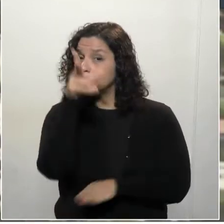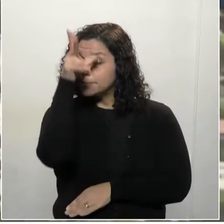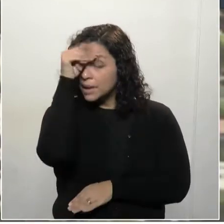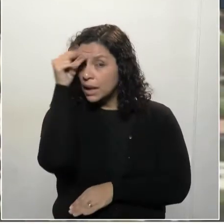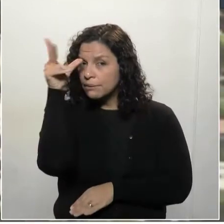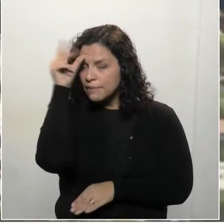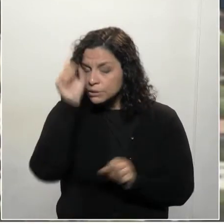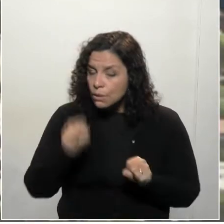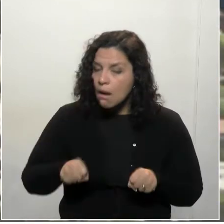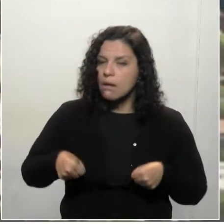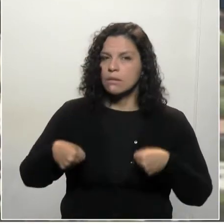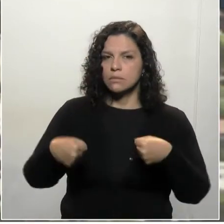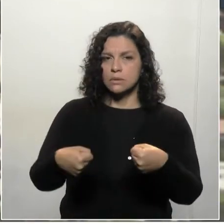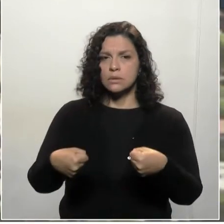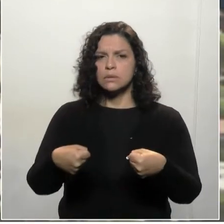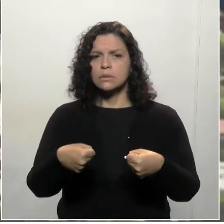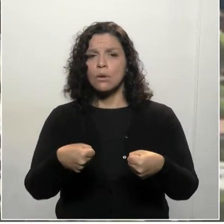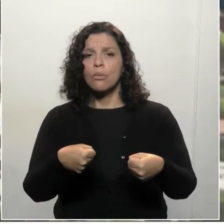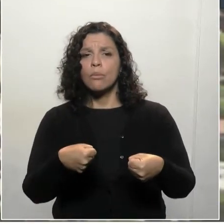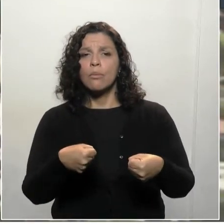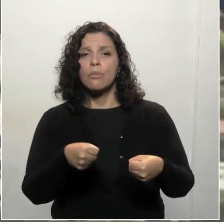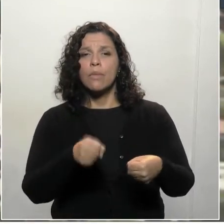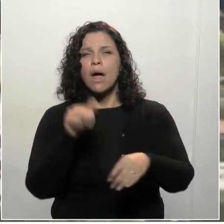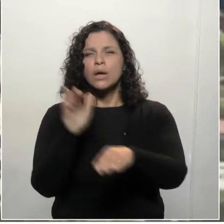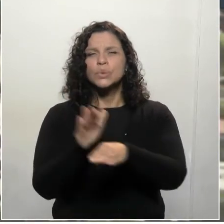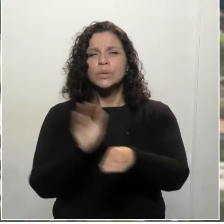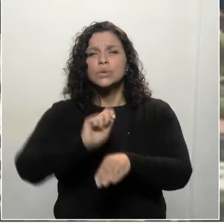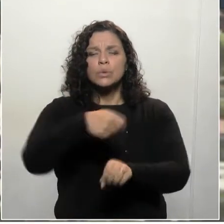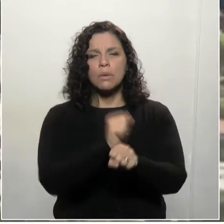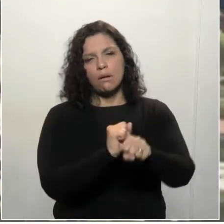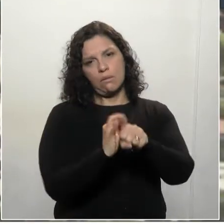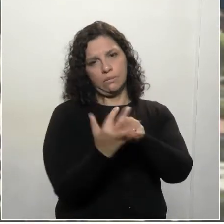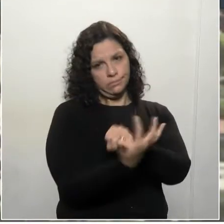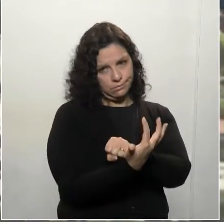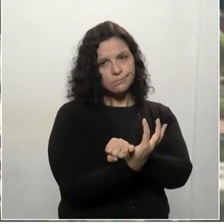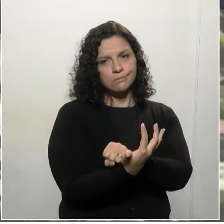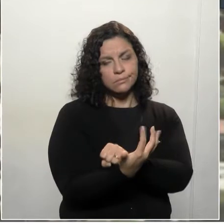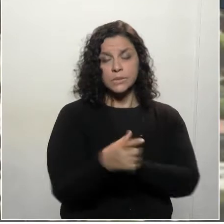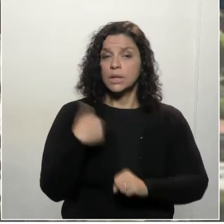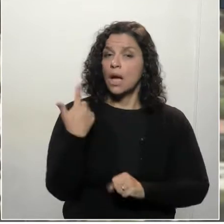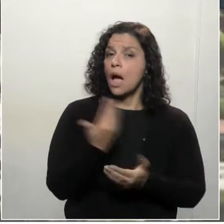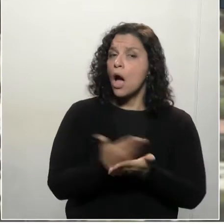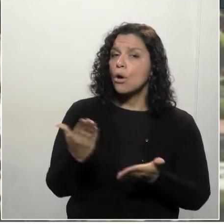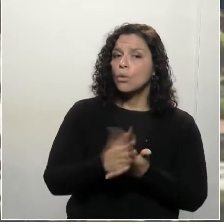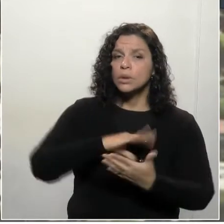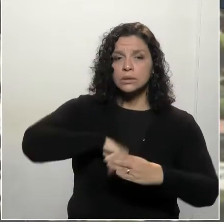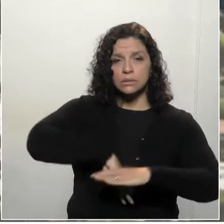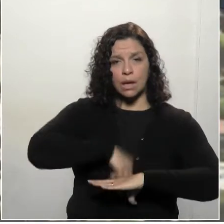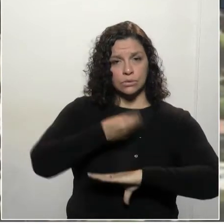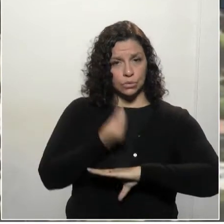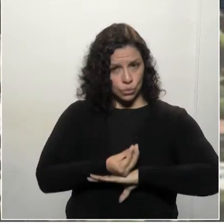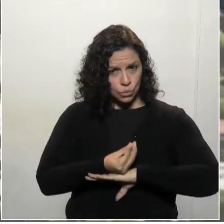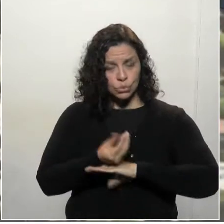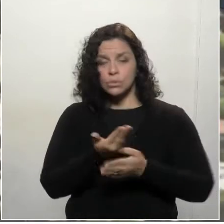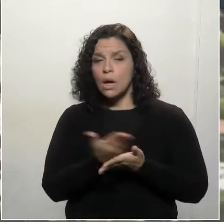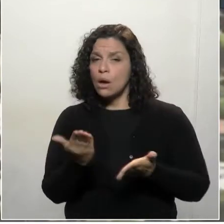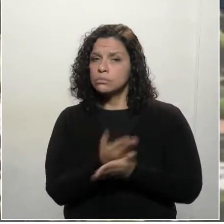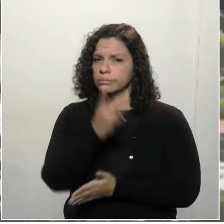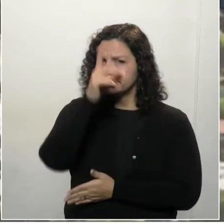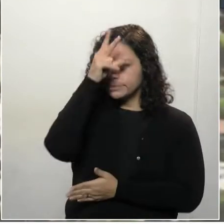frente à pandemia que estamos vivendo. Algumas atitudes tomadas por alguns prefeitos